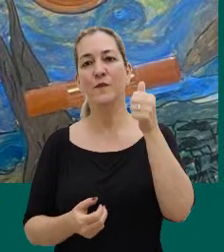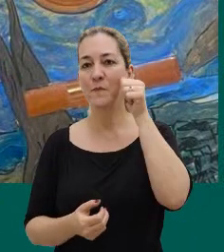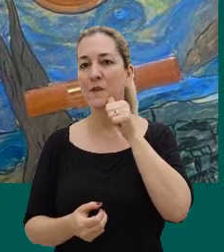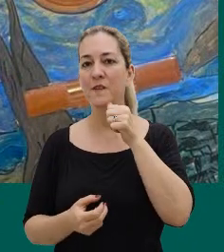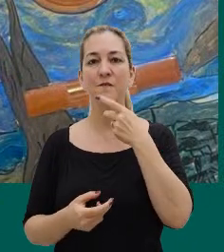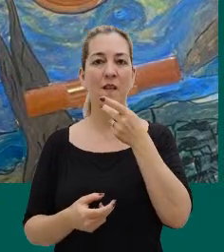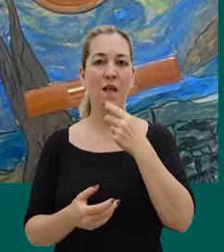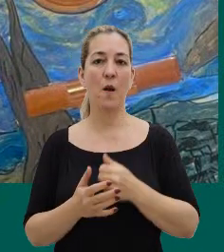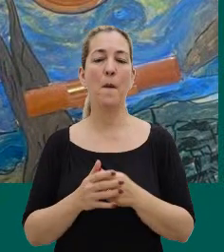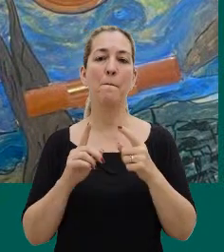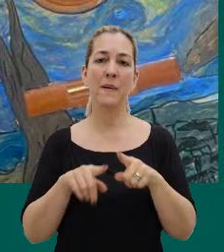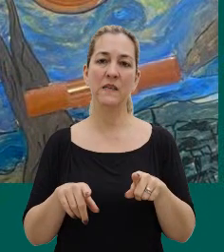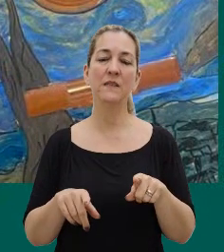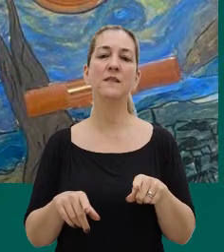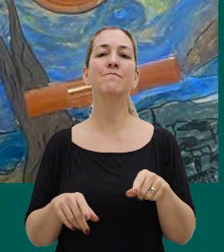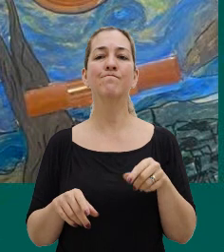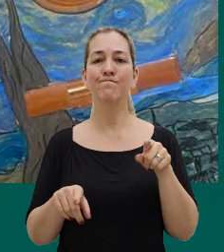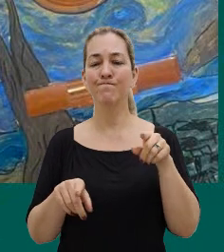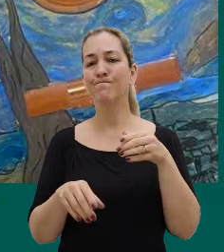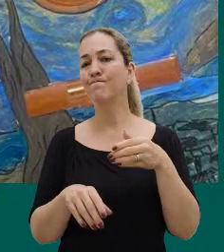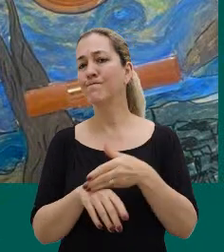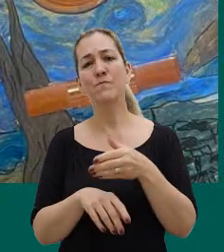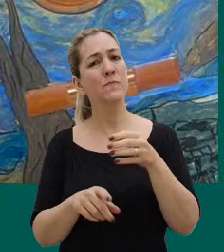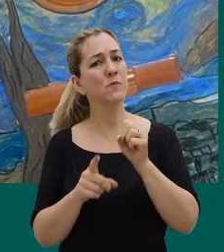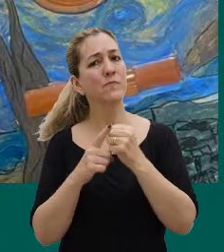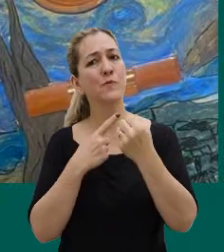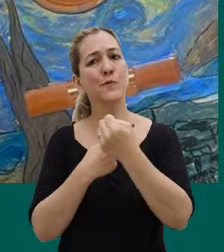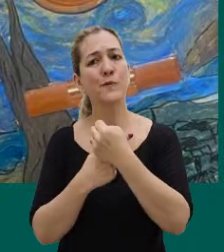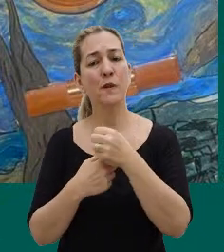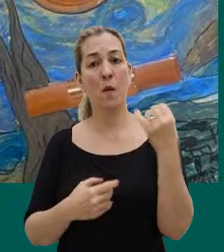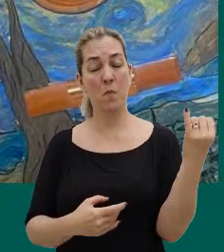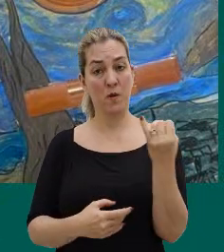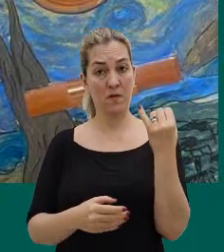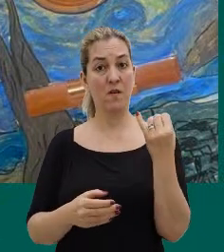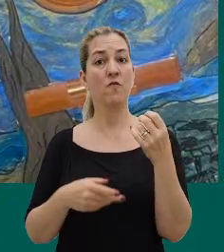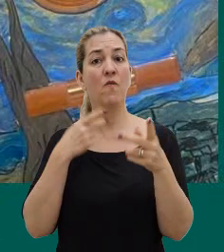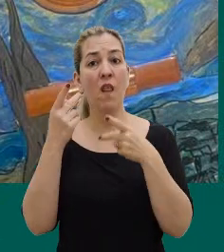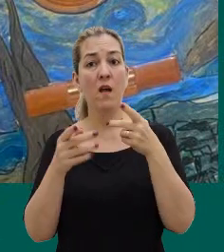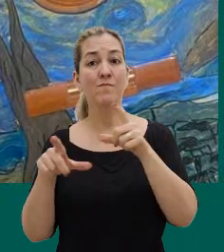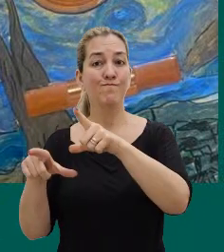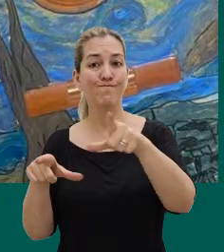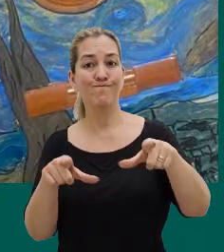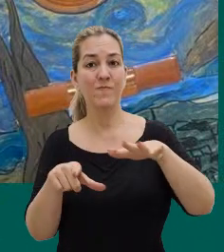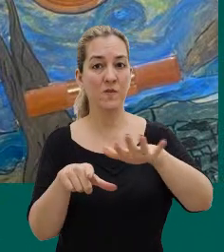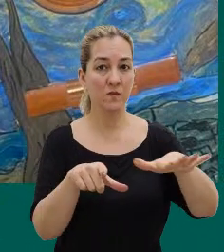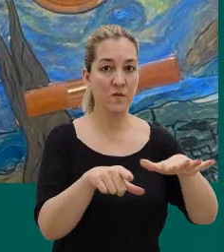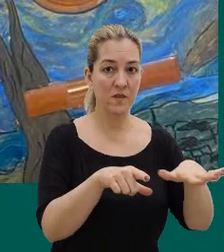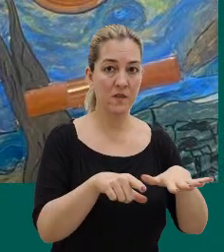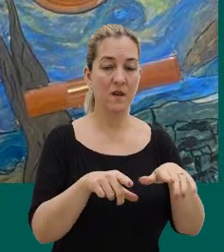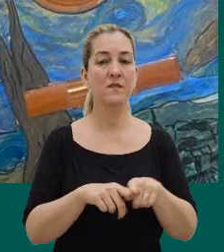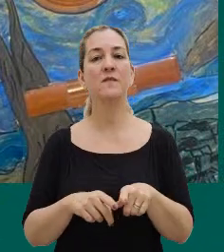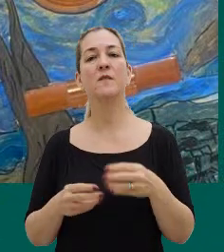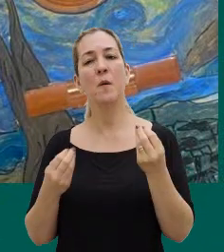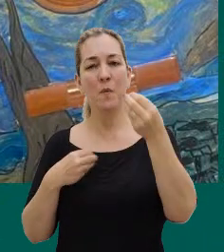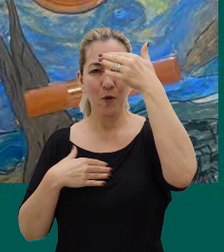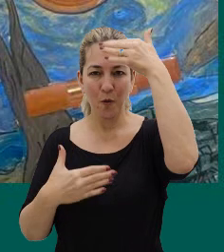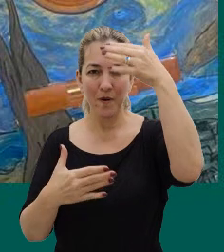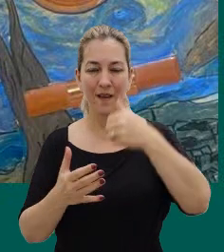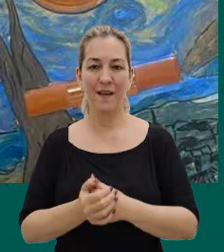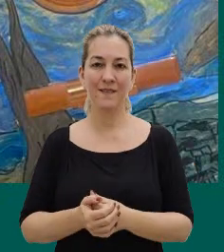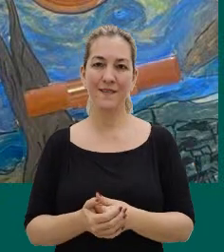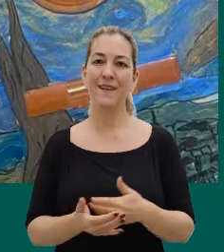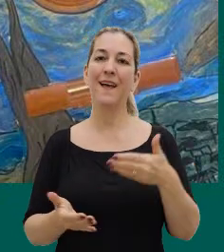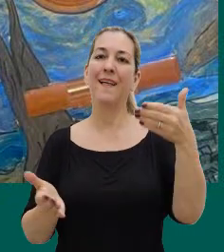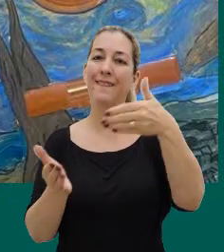falaram, mas que faz parte da sociedade, né, então é importante trazer, assim, para todas as áreas. E é isso, muito obrigada e